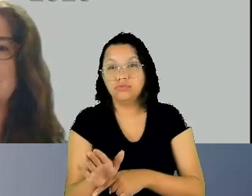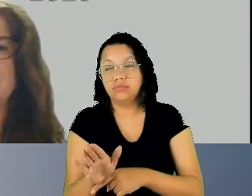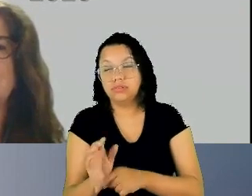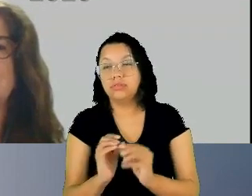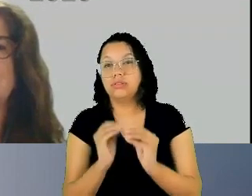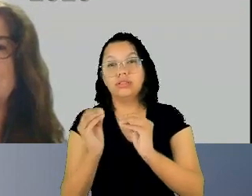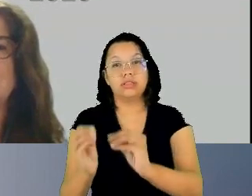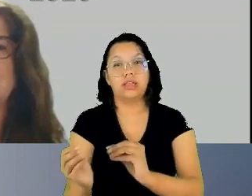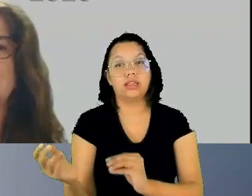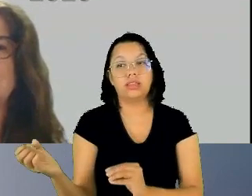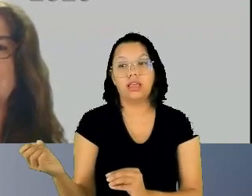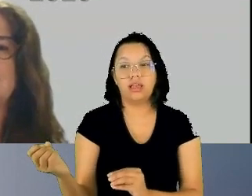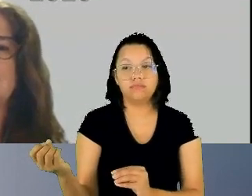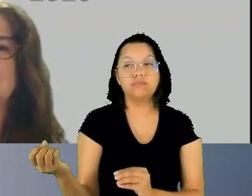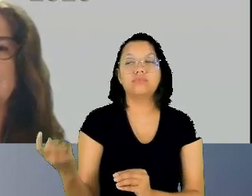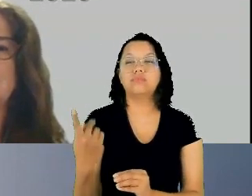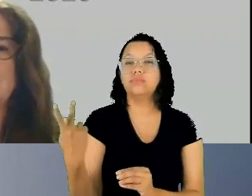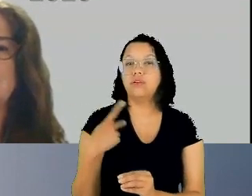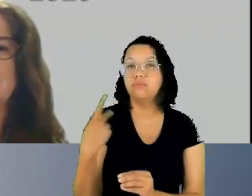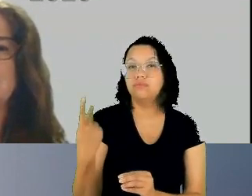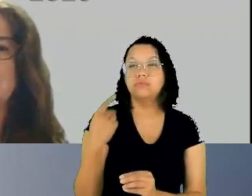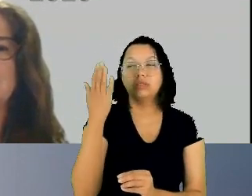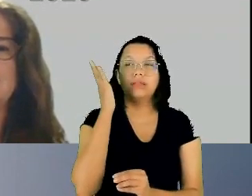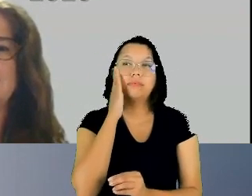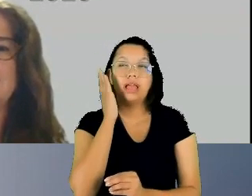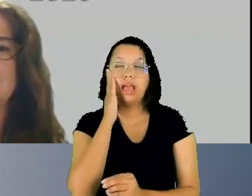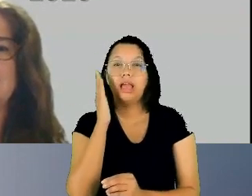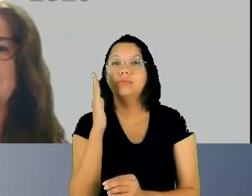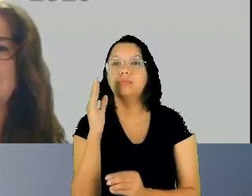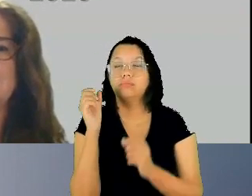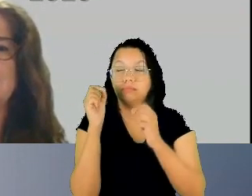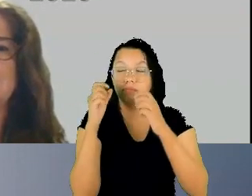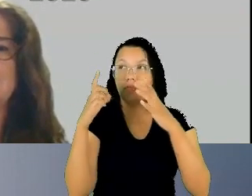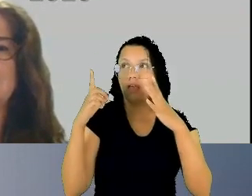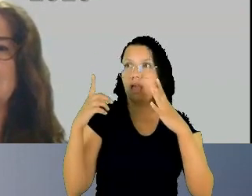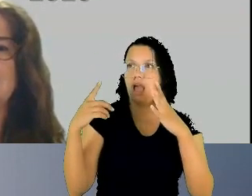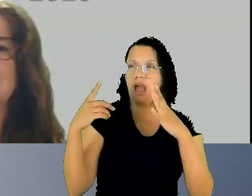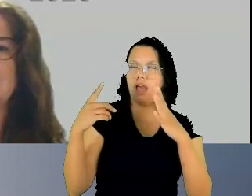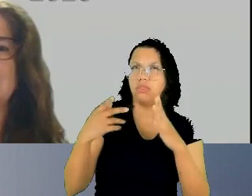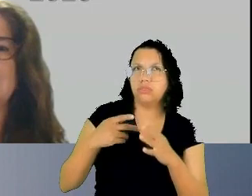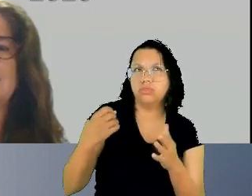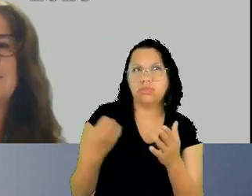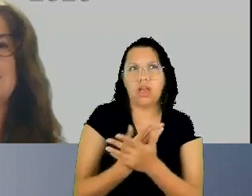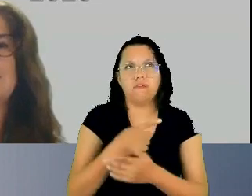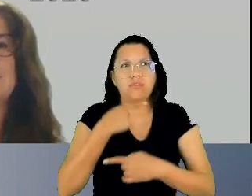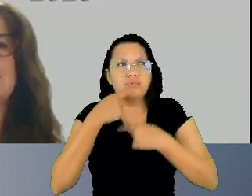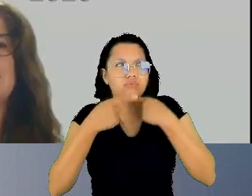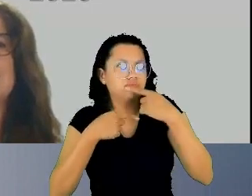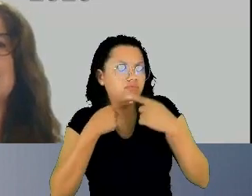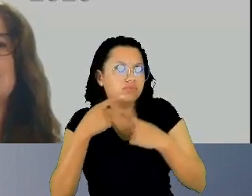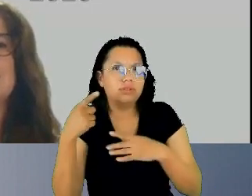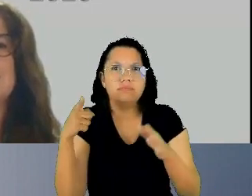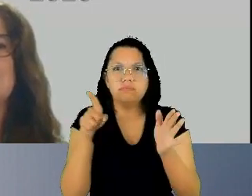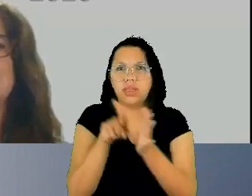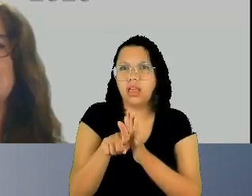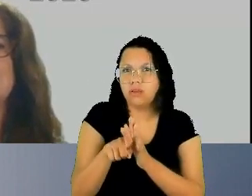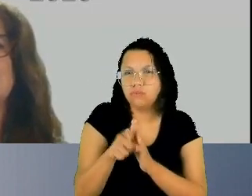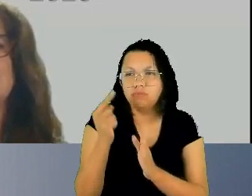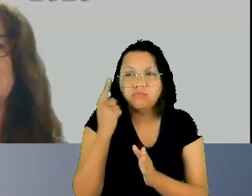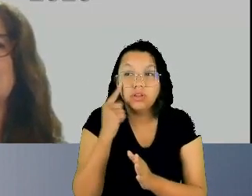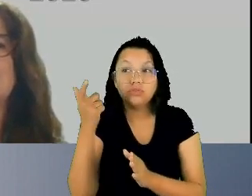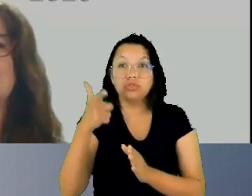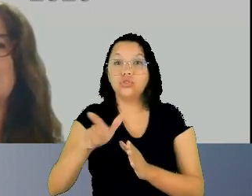despertando novas indagações tirando dúvidas revendo conceitos aprimorando o nosso